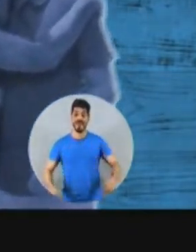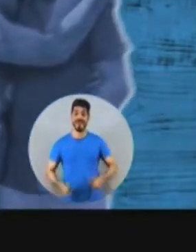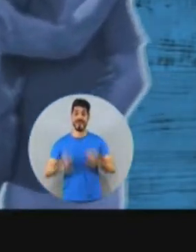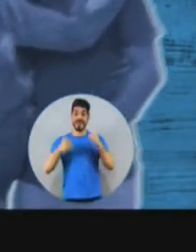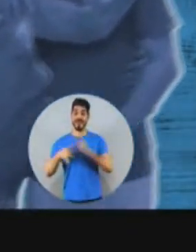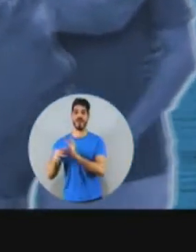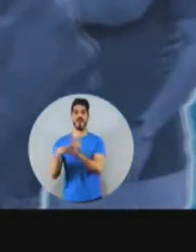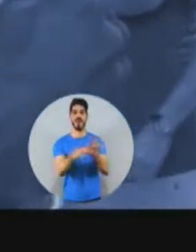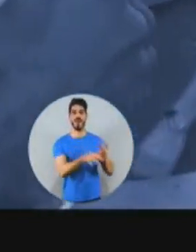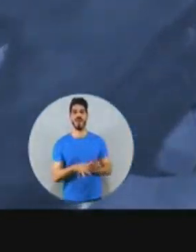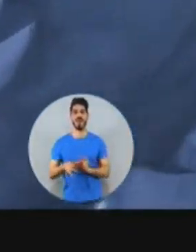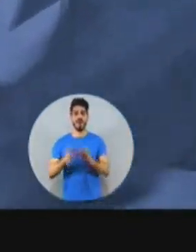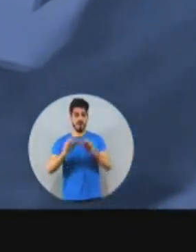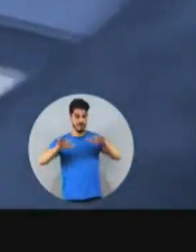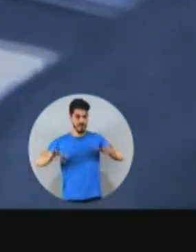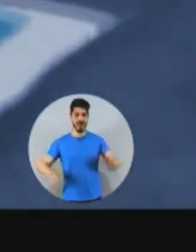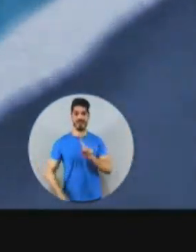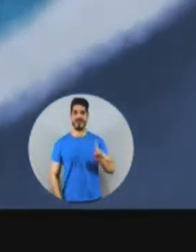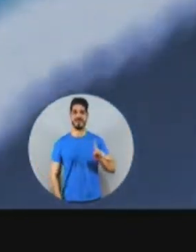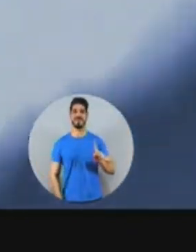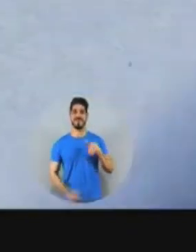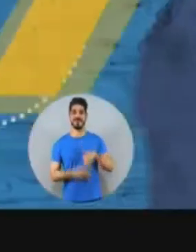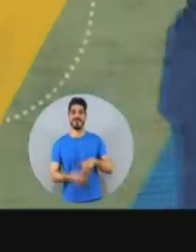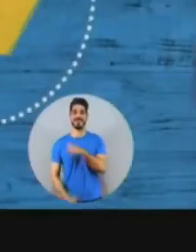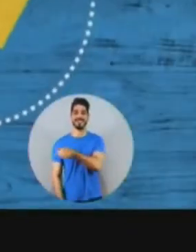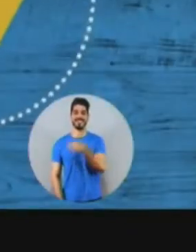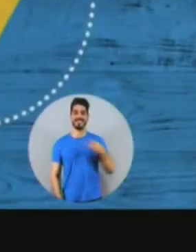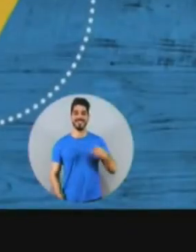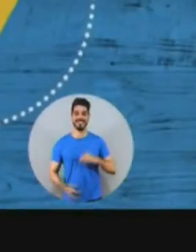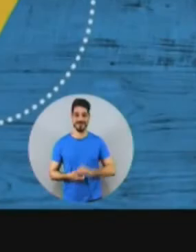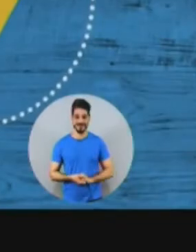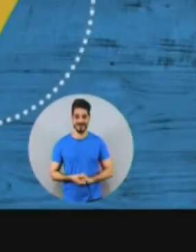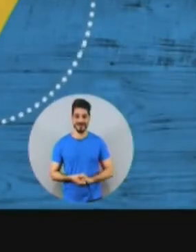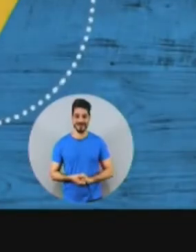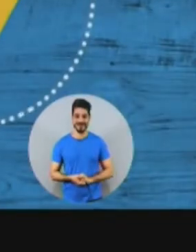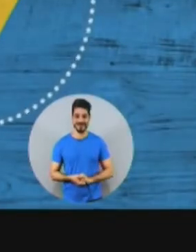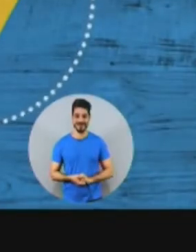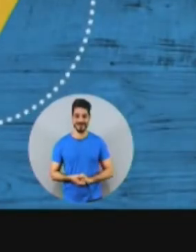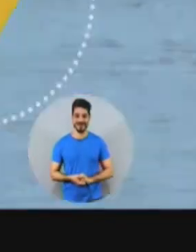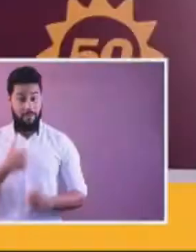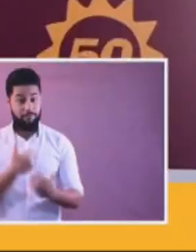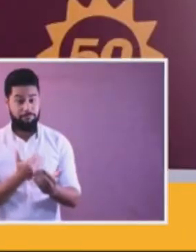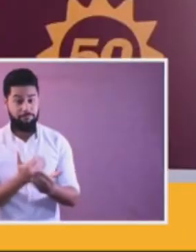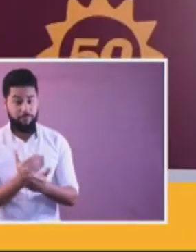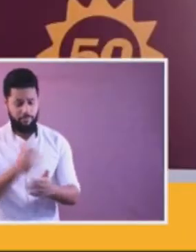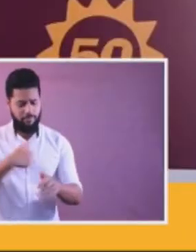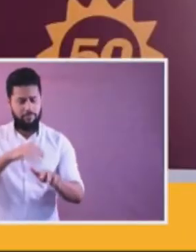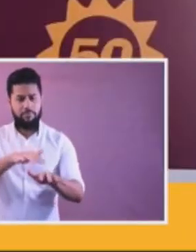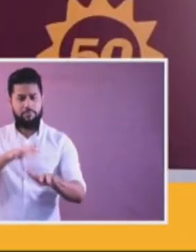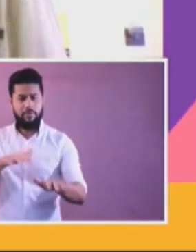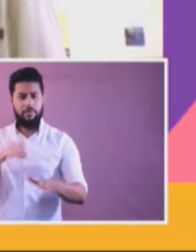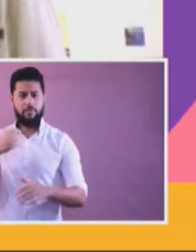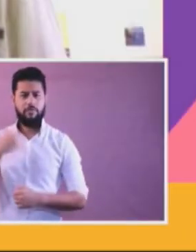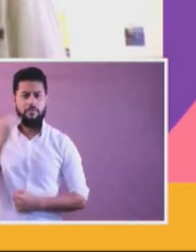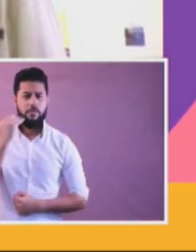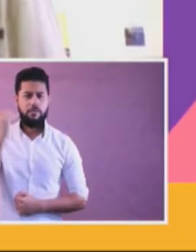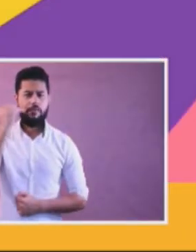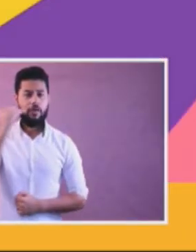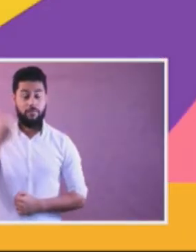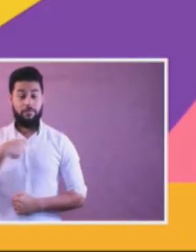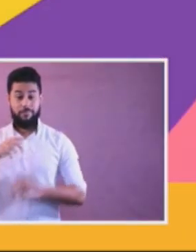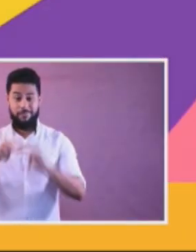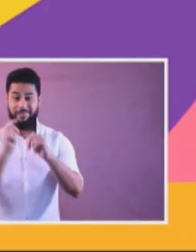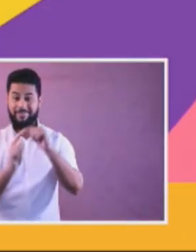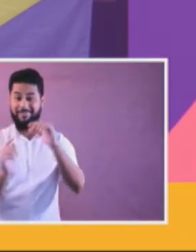transformar João Pessoa numa só cidade, sem divisões. João Almeida, 77. Iniciei minha militância na adolescência,